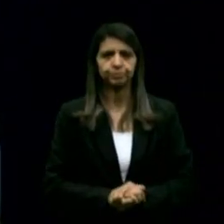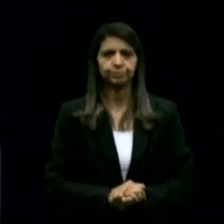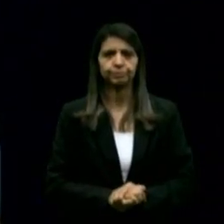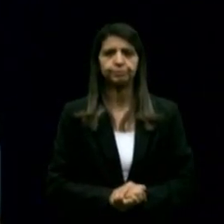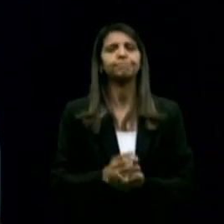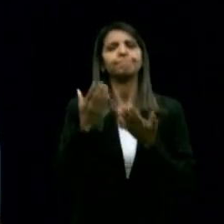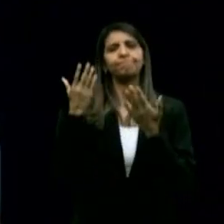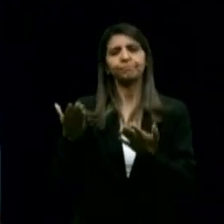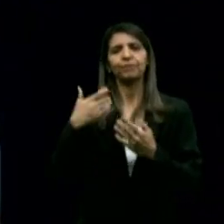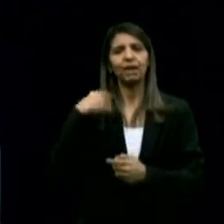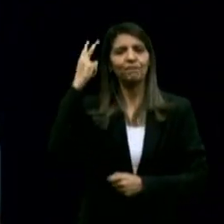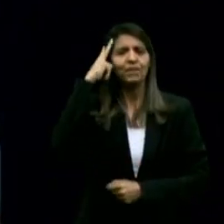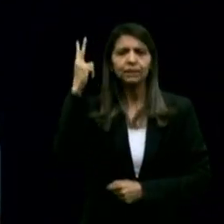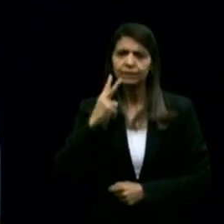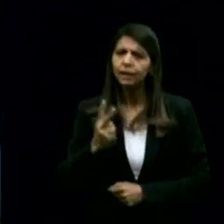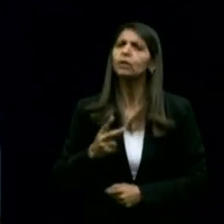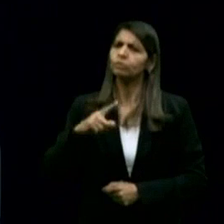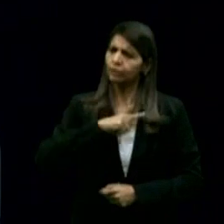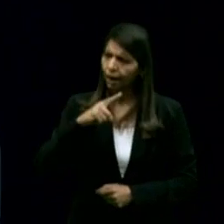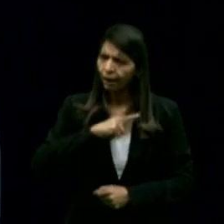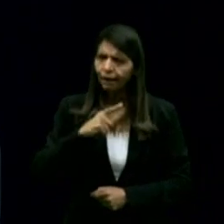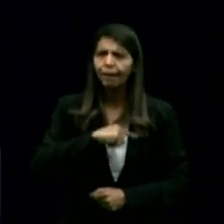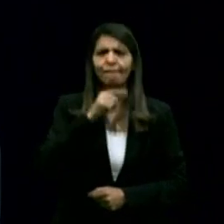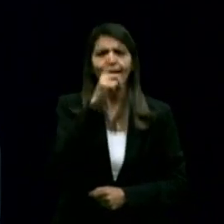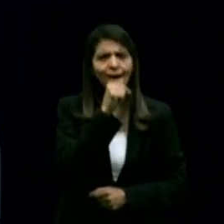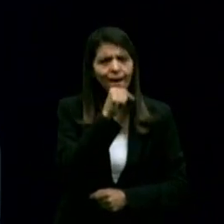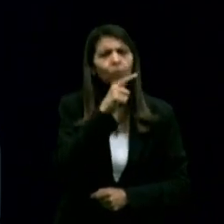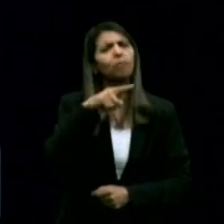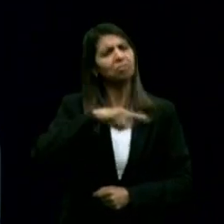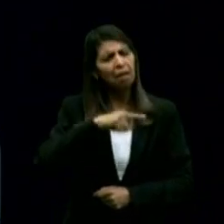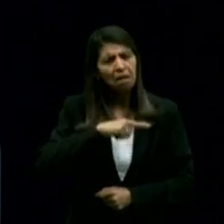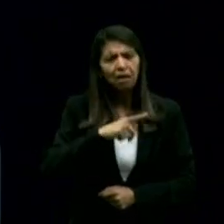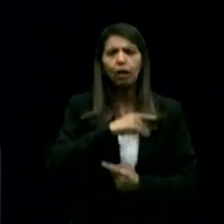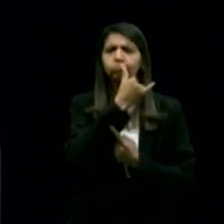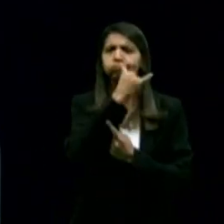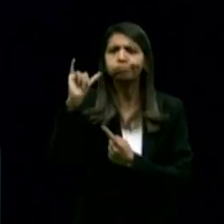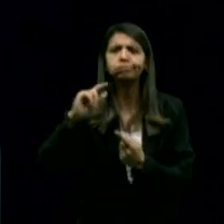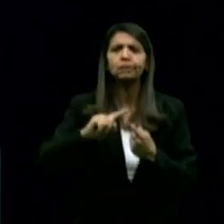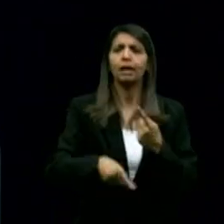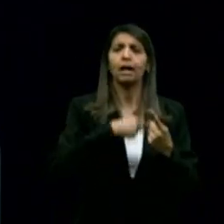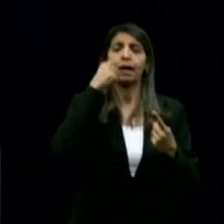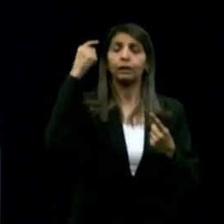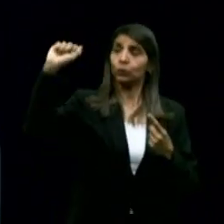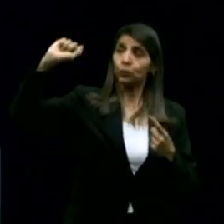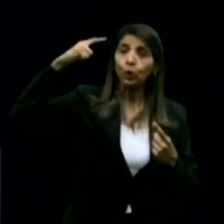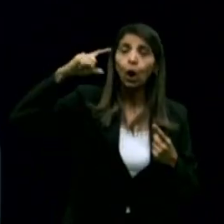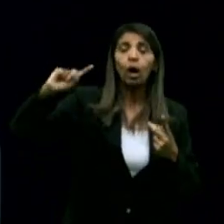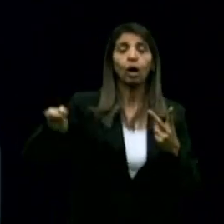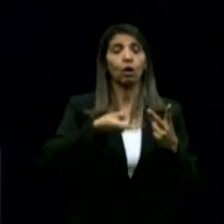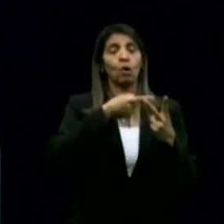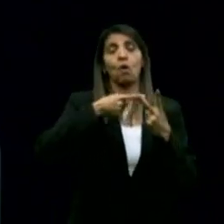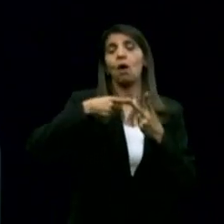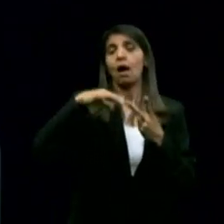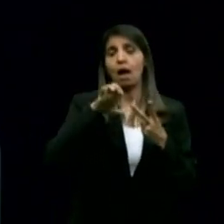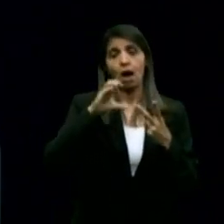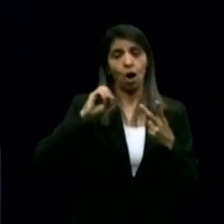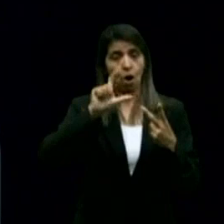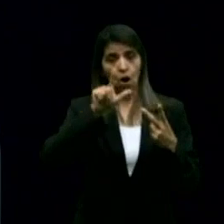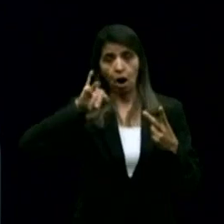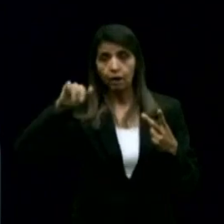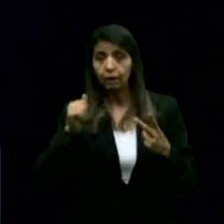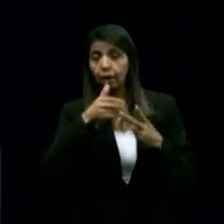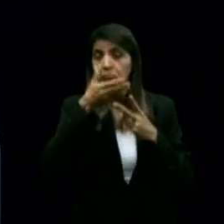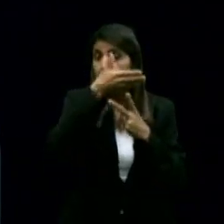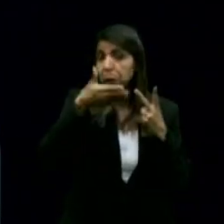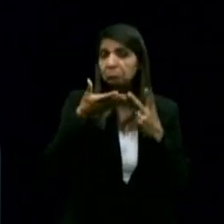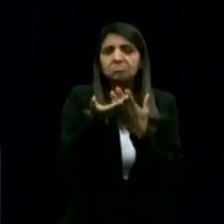Veneziano, agora a gente tem água e tem muita energia. Energia solar, energia eólica. Mas as pessoas reclamam muito do atual